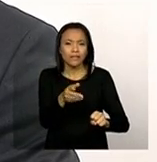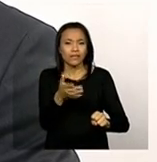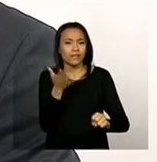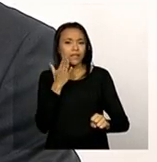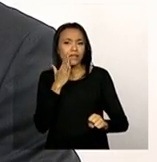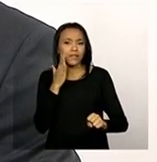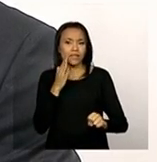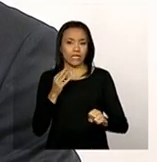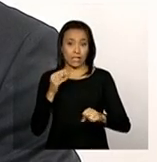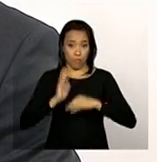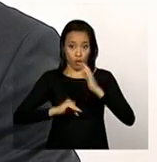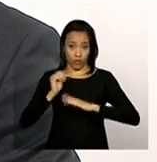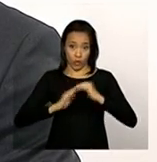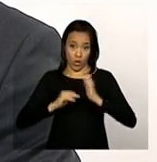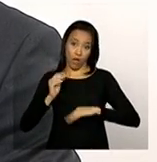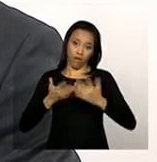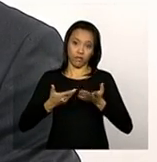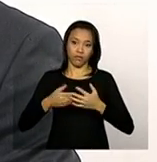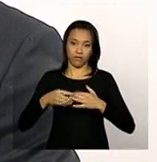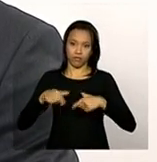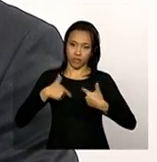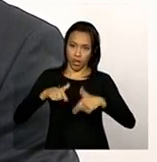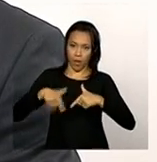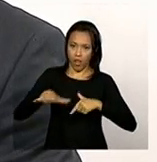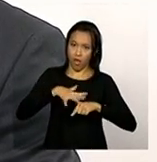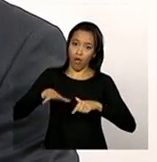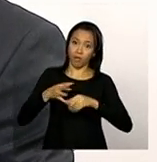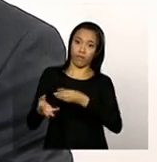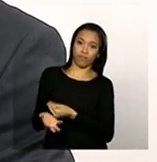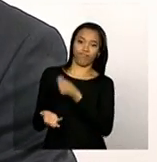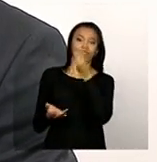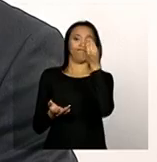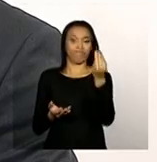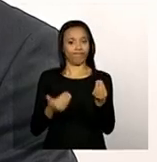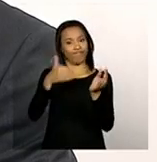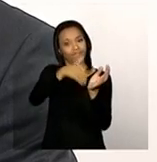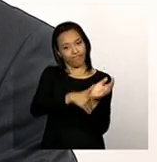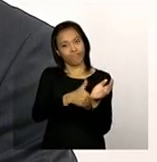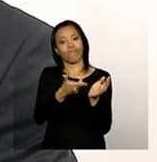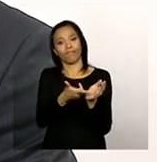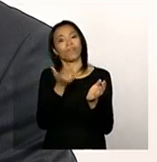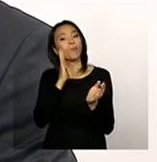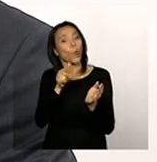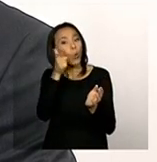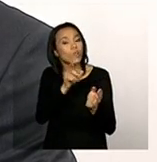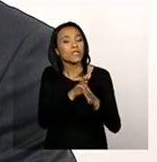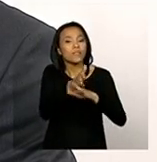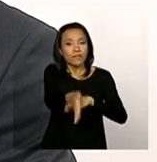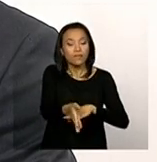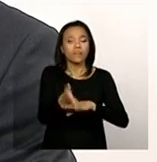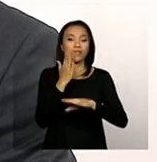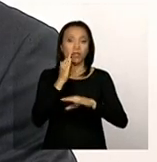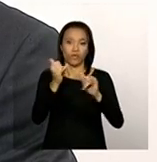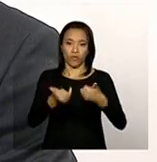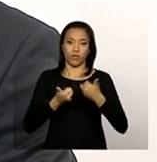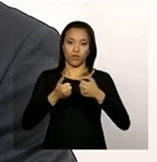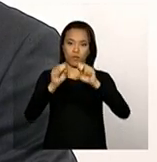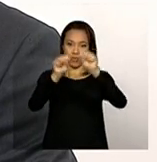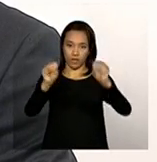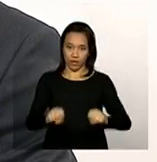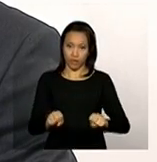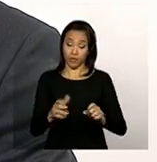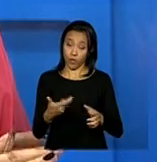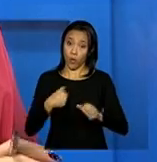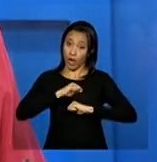técnicos que eles decidirem, se eles quiserem passar essa função para alguém, eles vão ter condições através do SA. Então, vamos